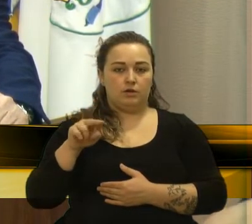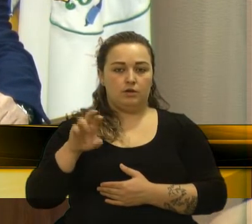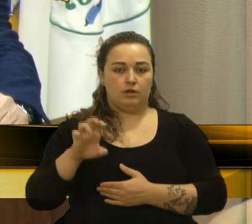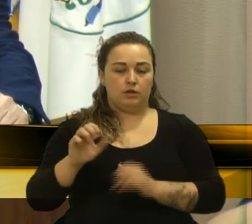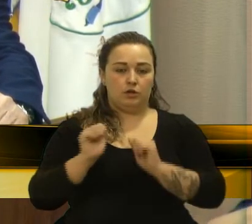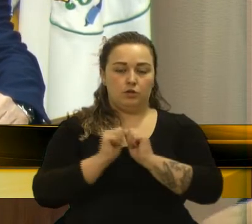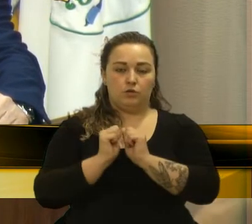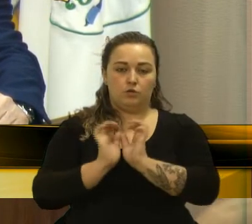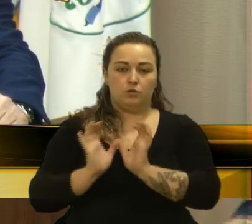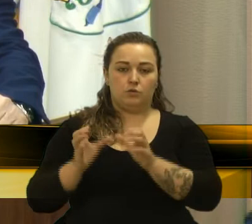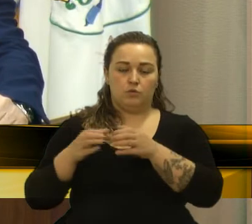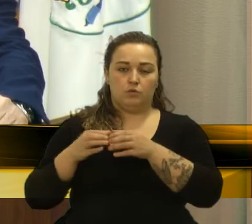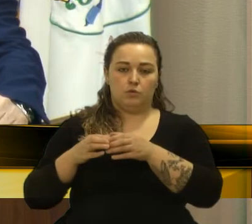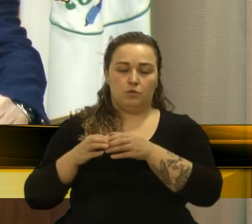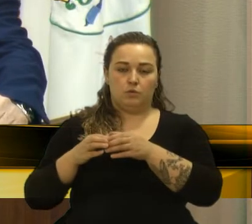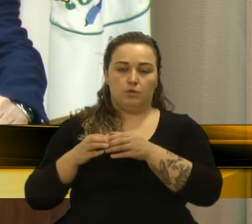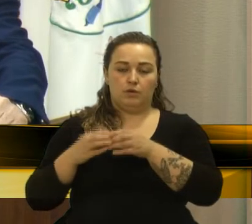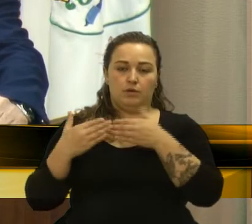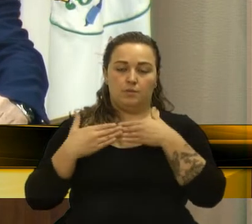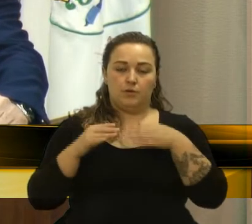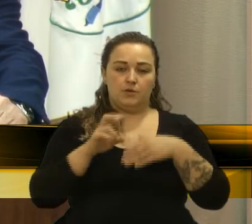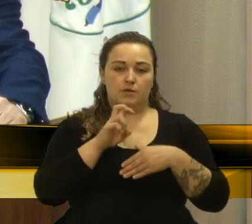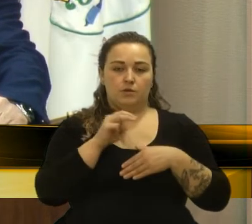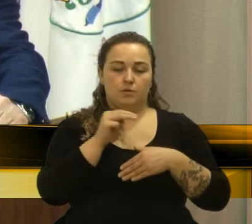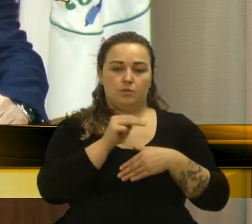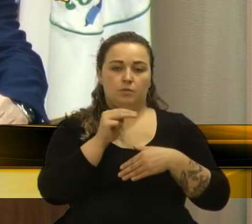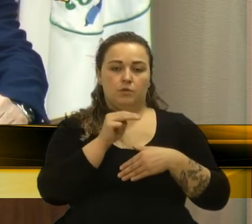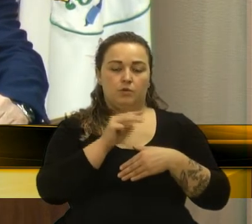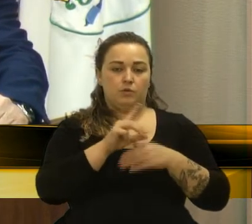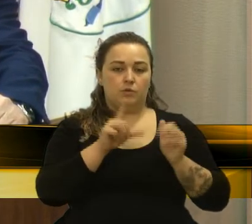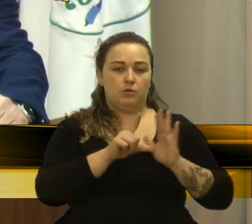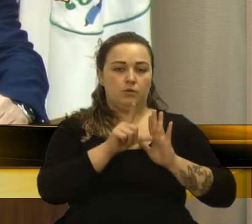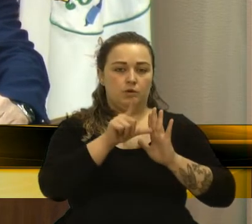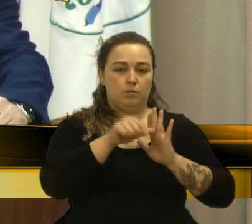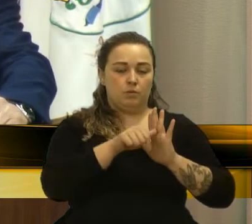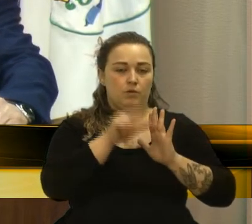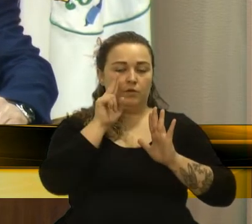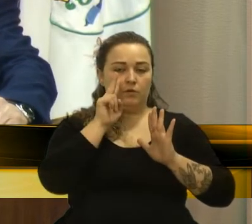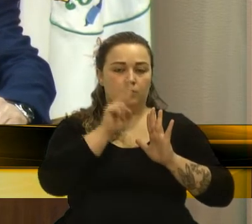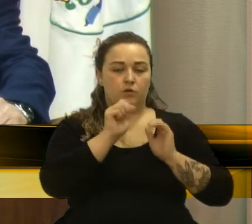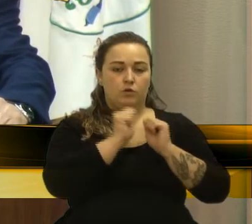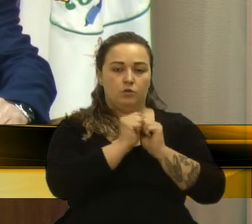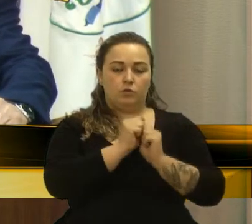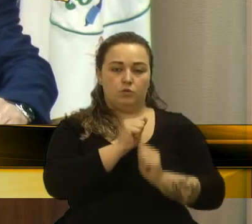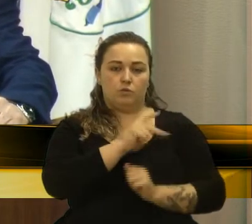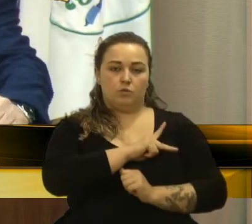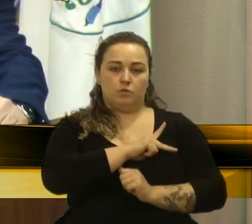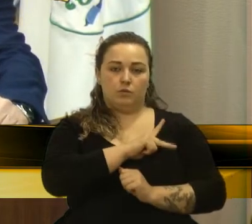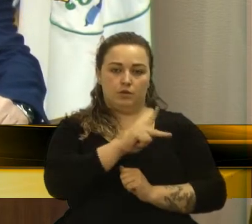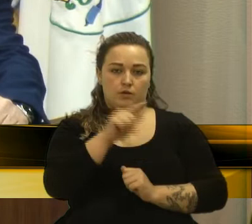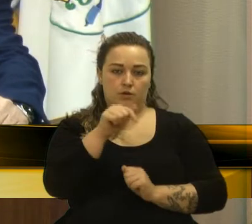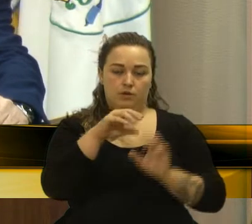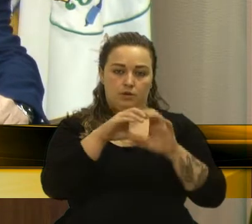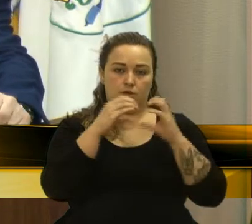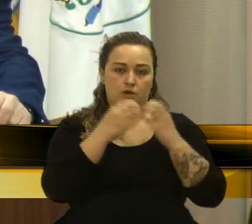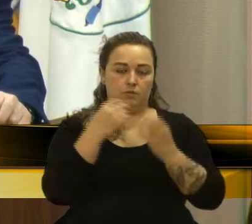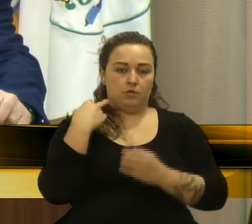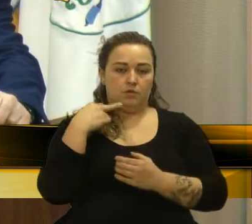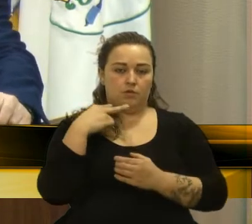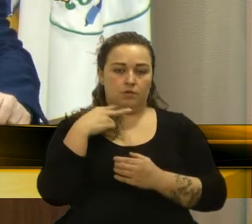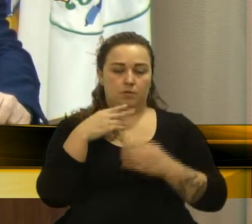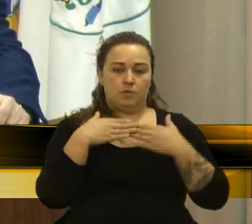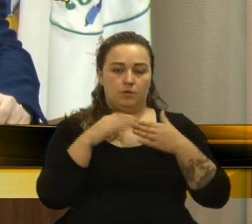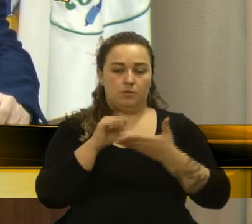por esta janela de cinco minutos, que depois estaremos vendo com a presidência da casa para autorizar... A